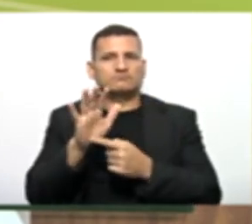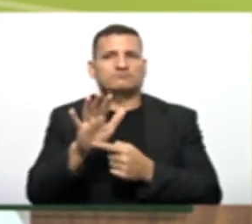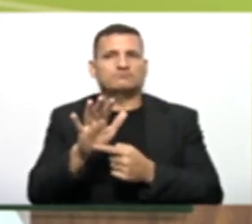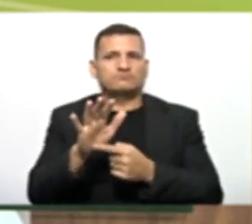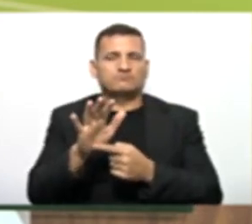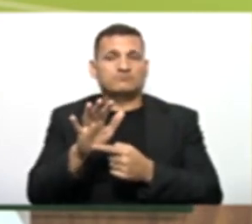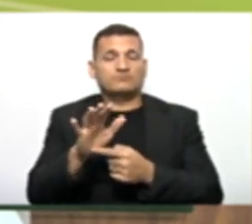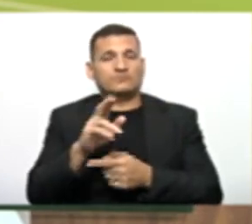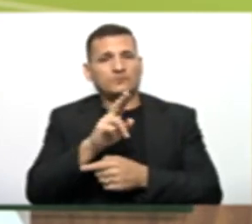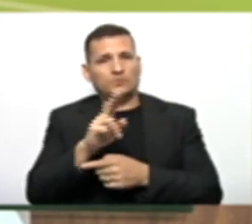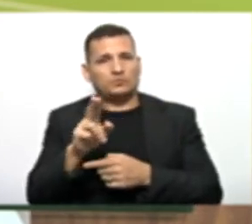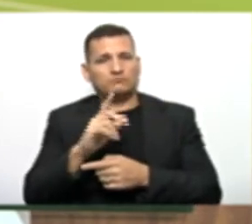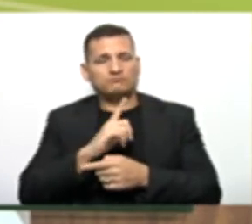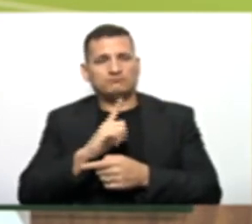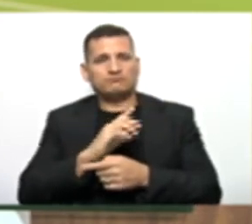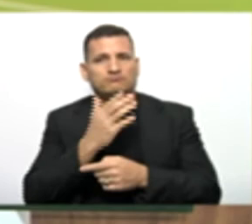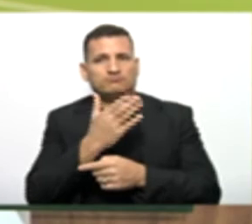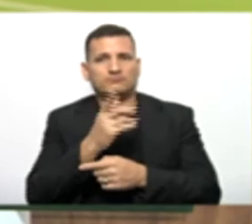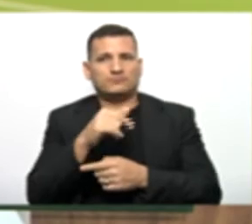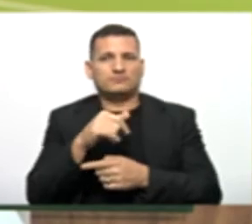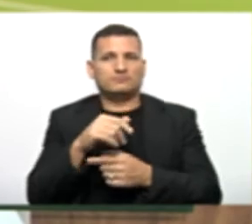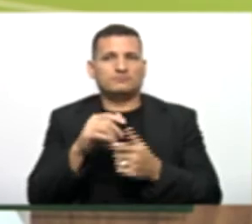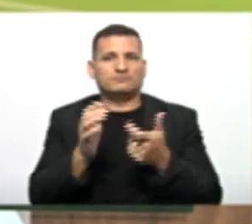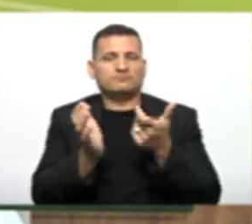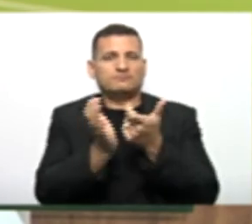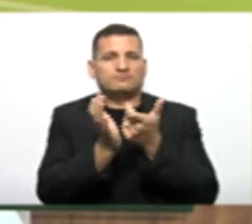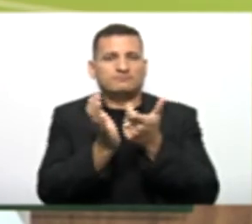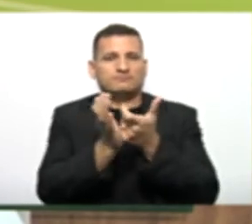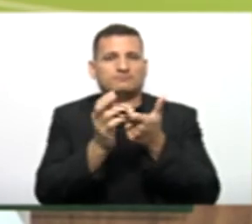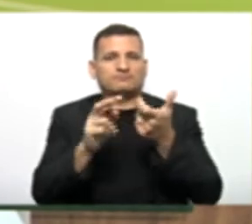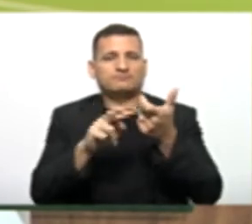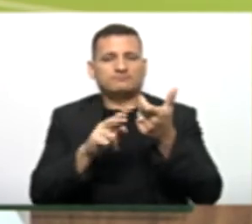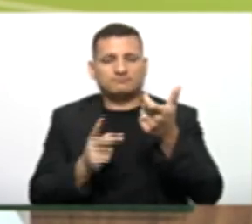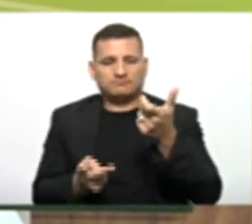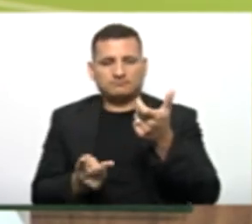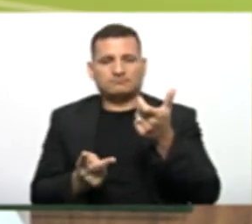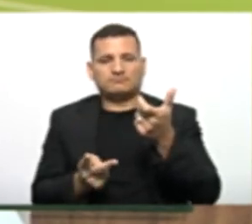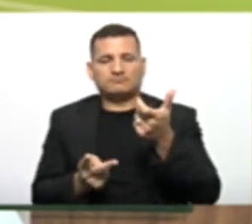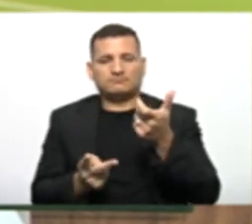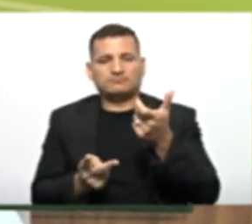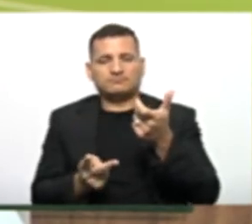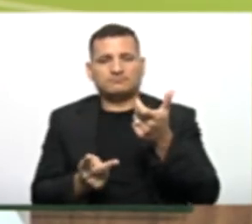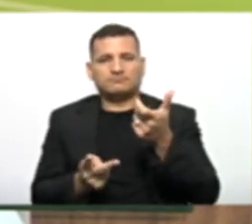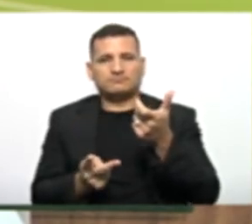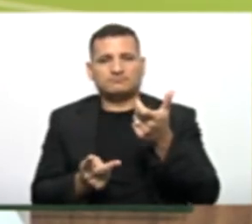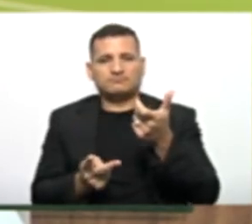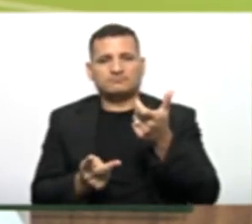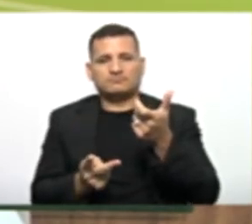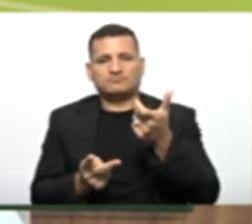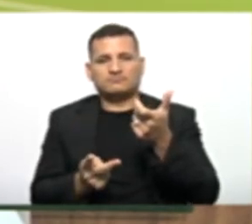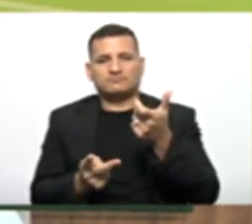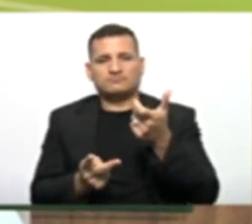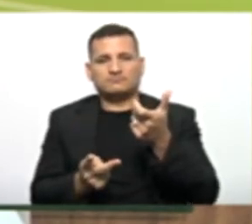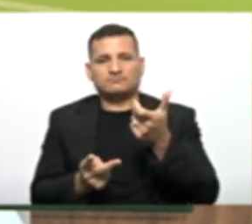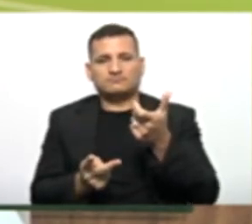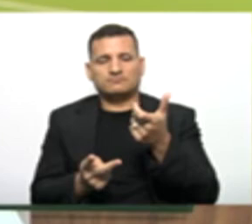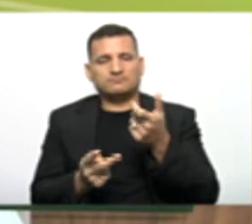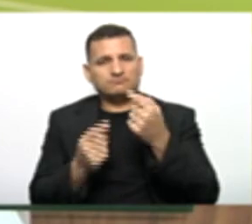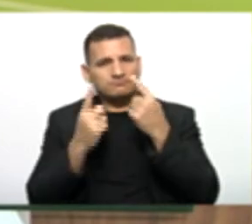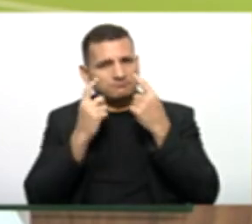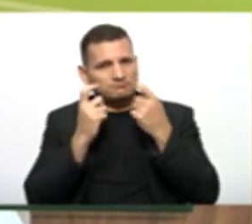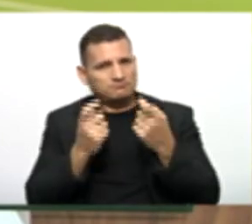o nome Tá ali mesmo Veio da classe pai Não veio da classe filha Ali dentro E tá Bem interessante